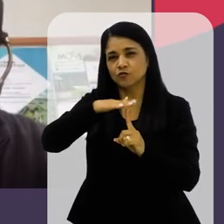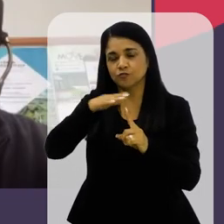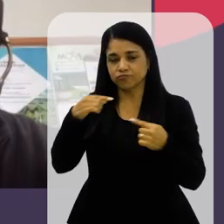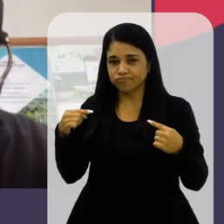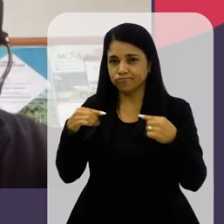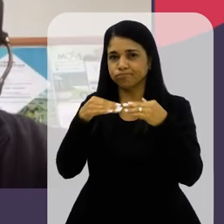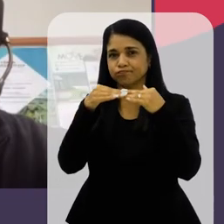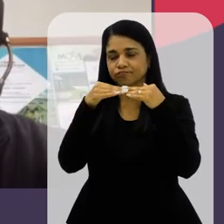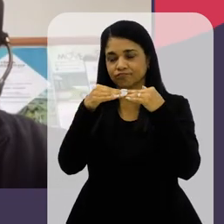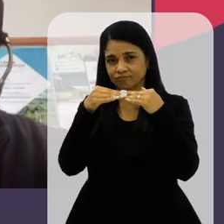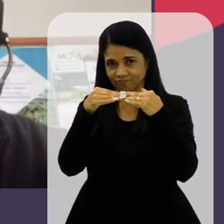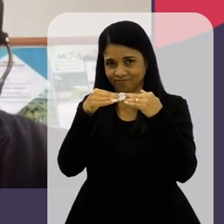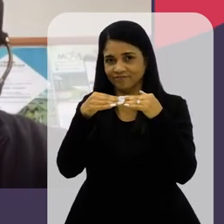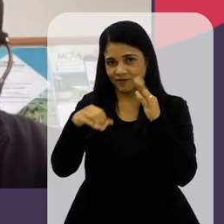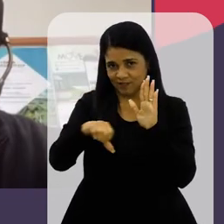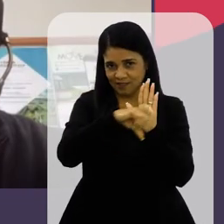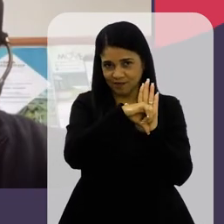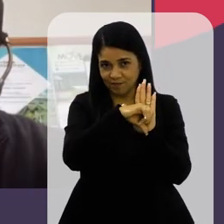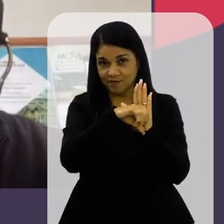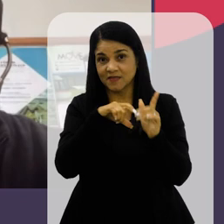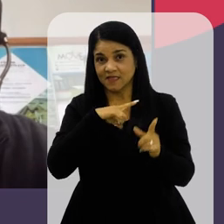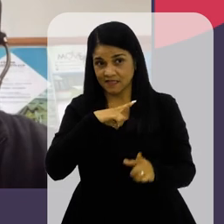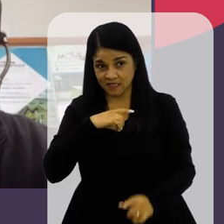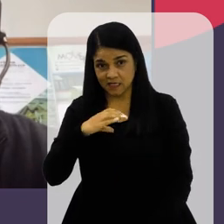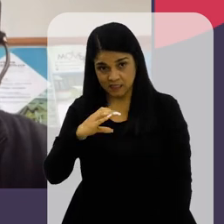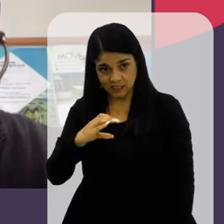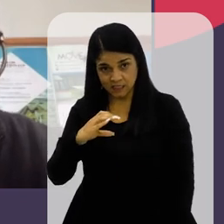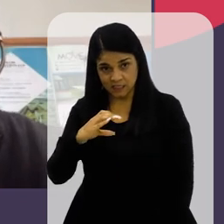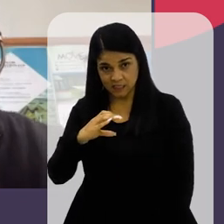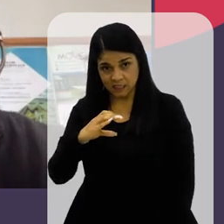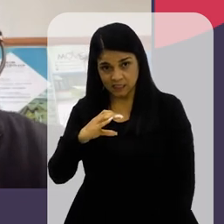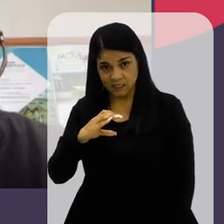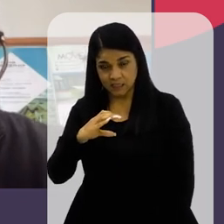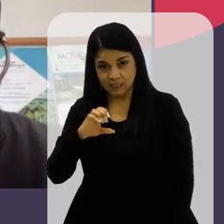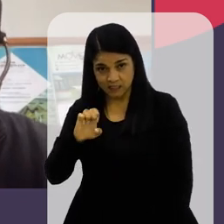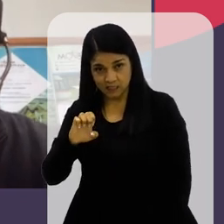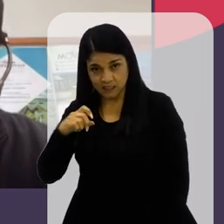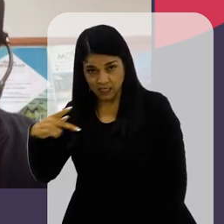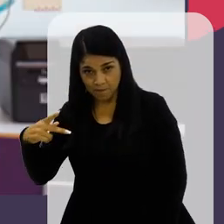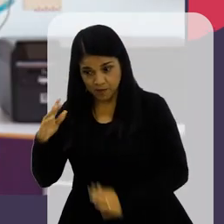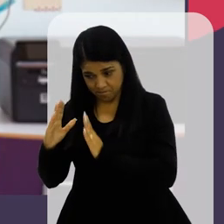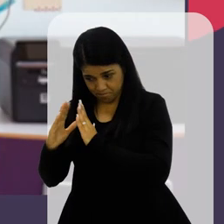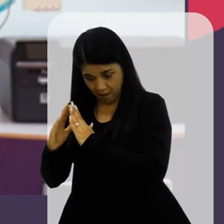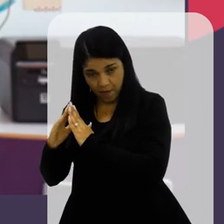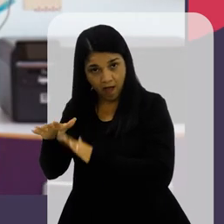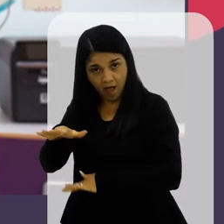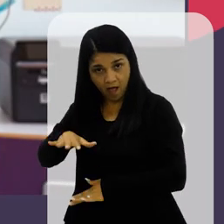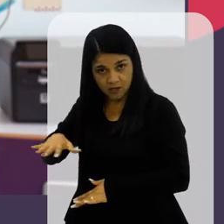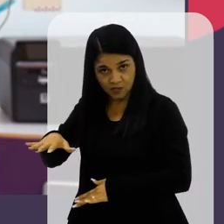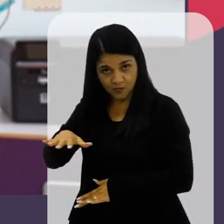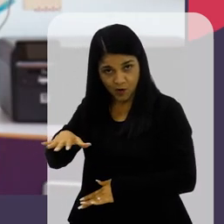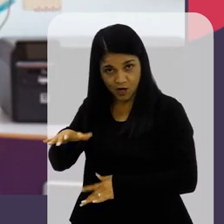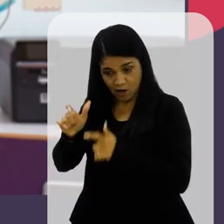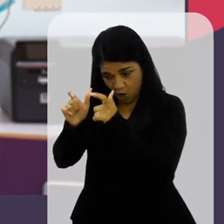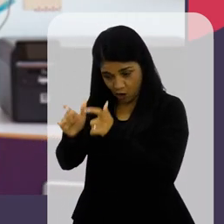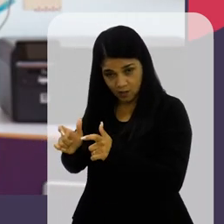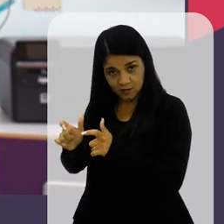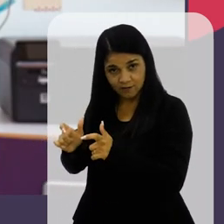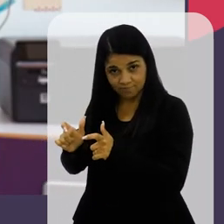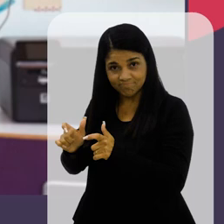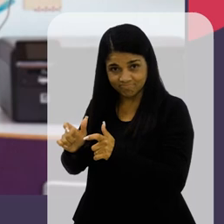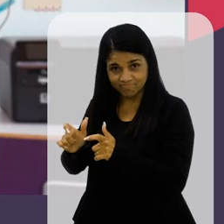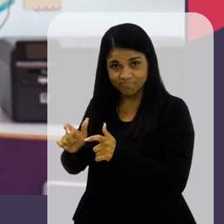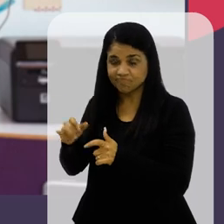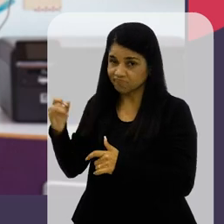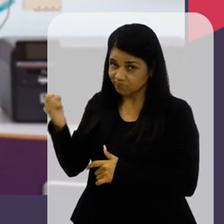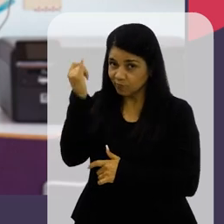tipo De crime E tem CEP Também Né Parece que eles Estão bem Delimitados Pela localização Imagino que isso